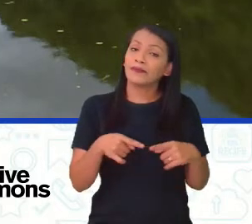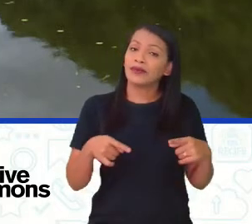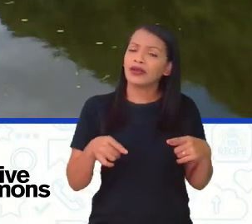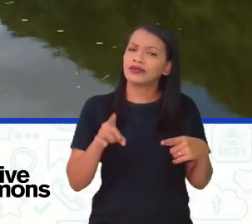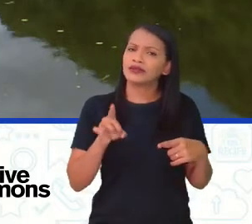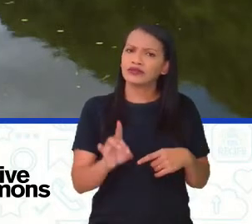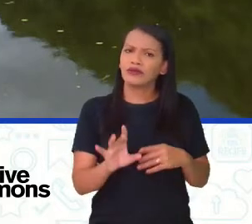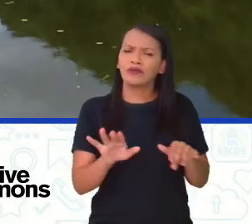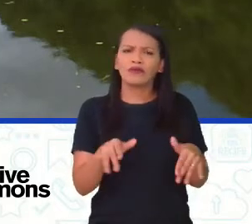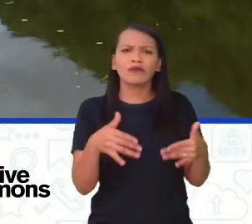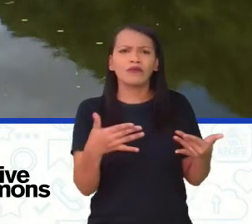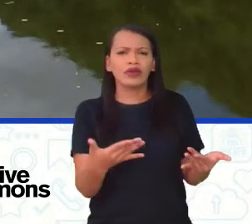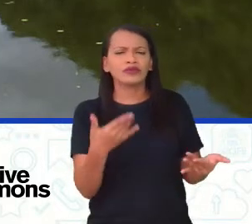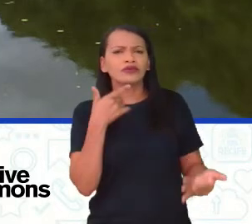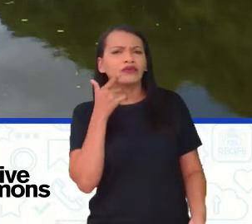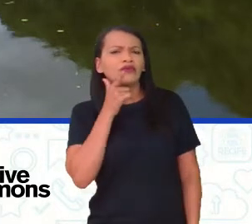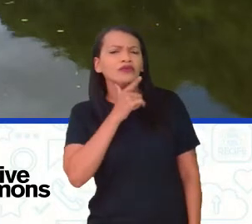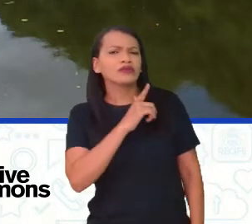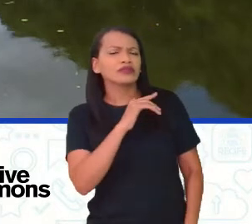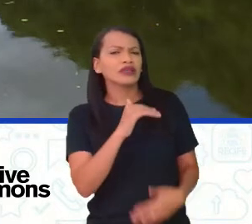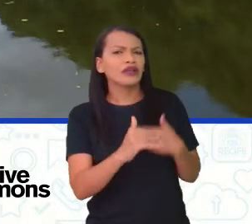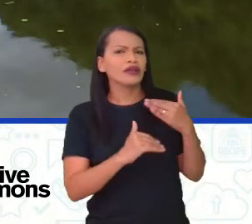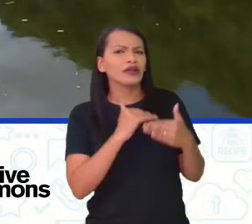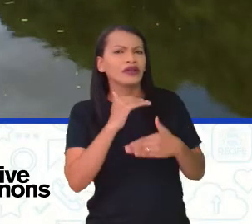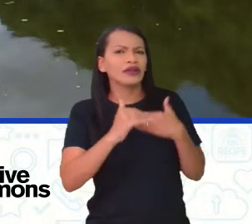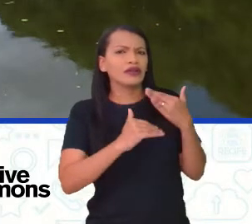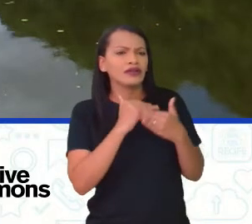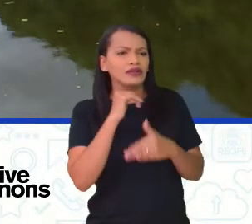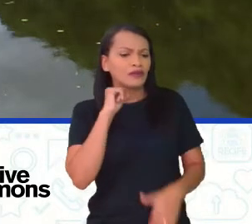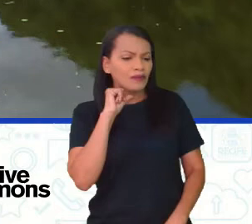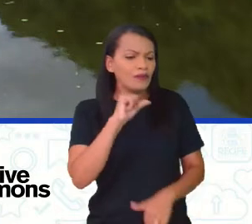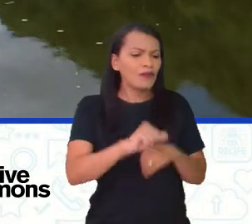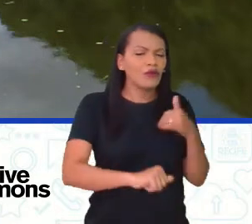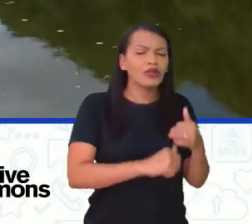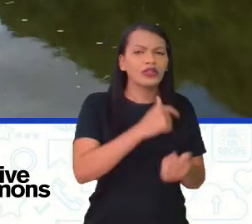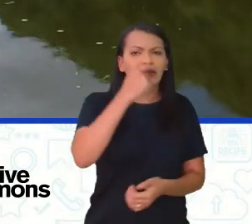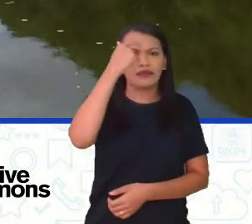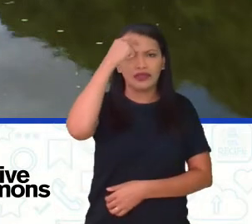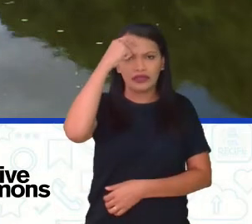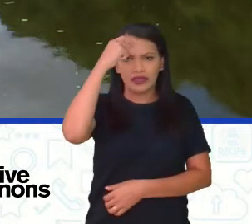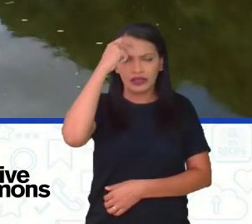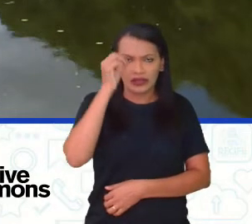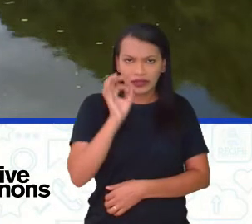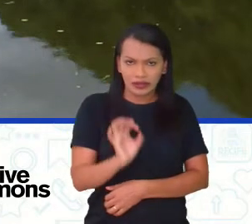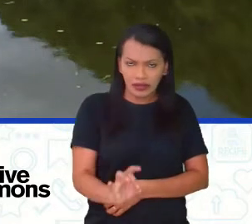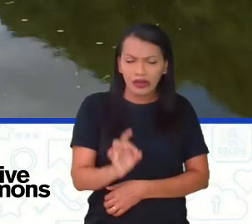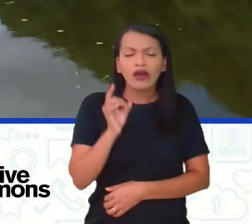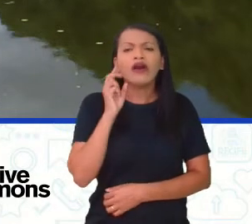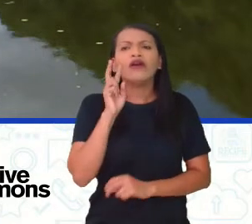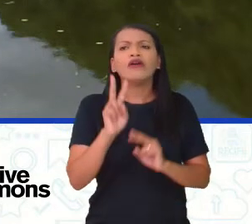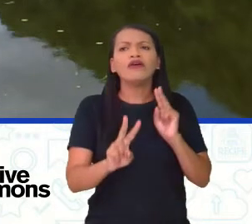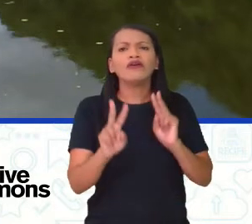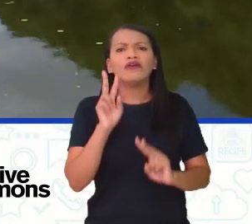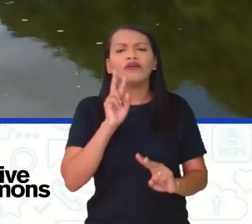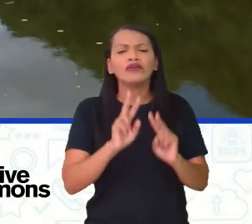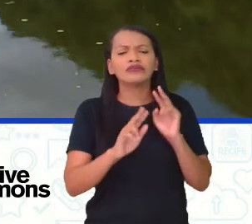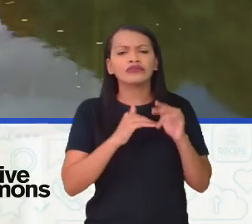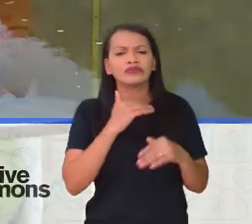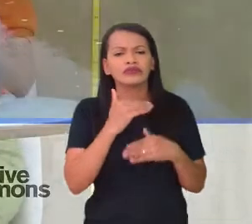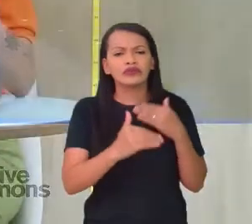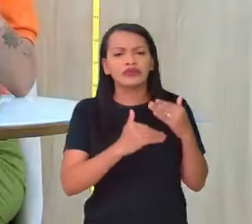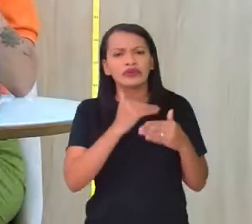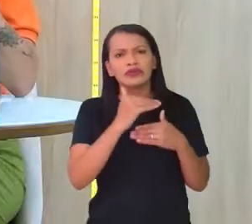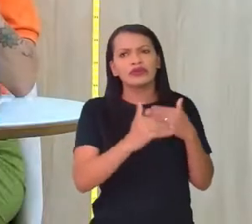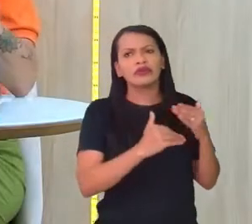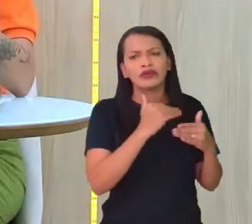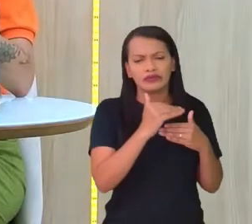só quando, a gente só vai conseguir avançar quando a gente mudar essa mentalidade, né, de só visar esse progresso